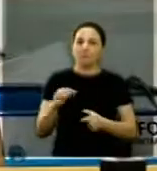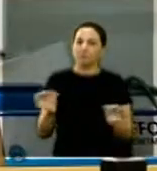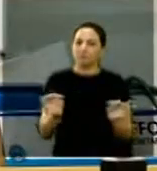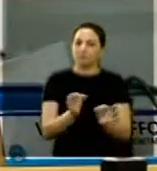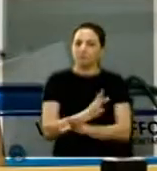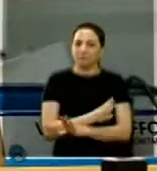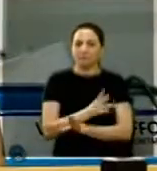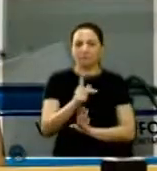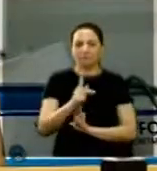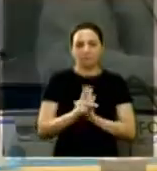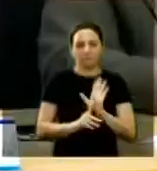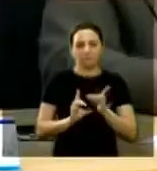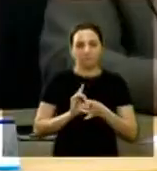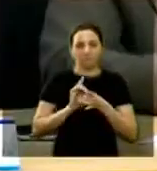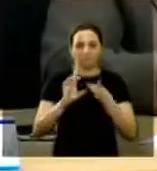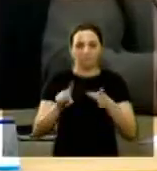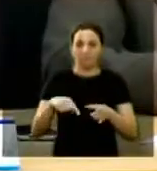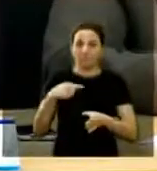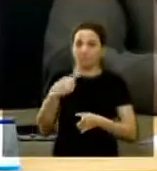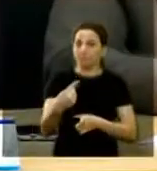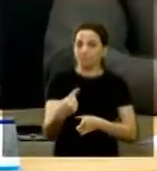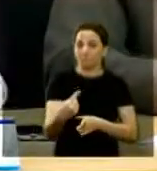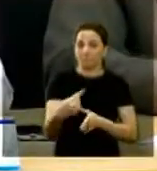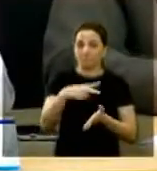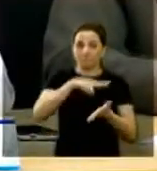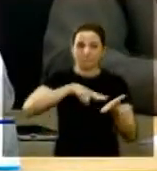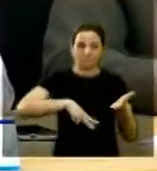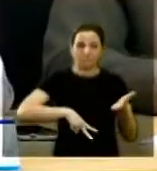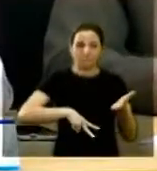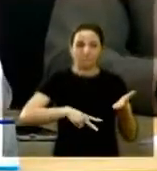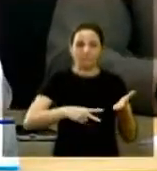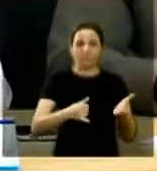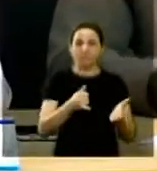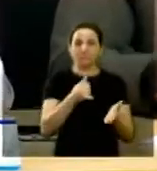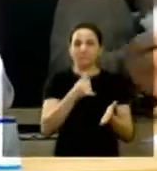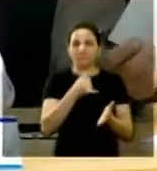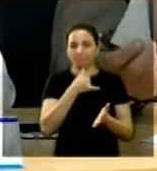os projetos de deliberação, nós vamos passar à leitura dos requerimentos de pesar.